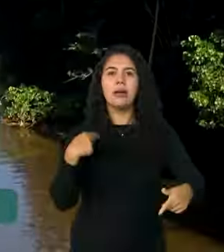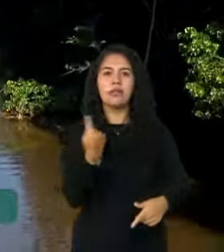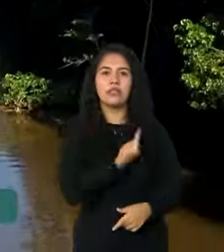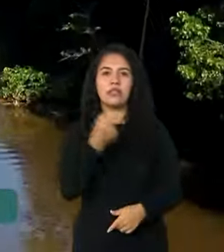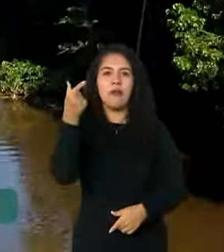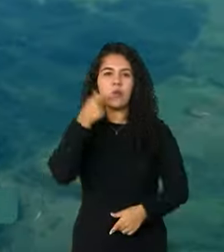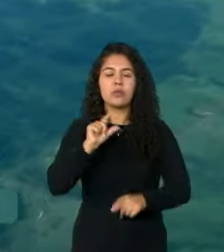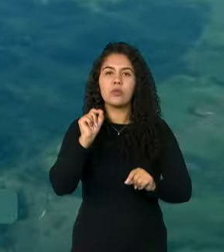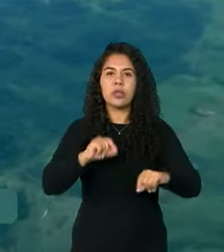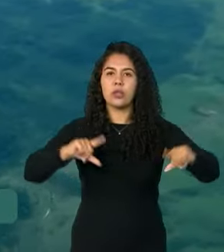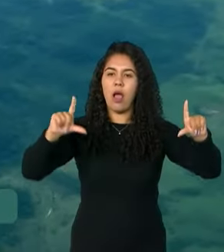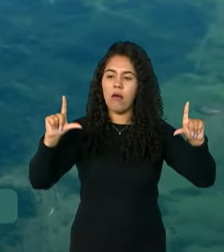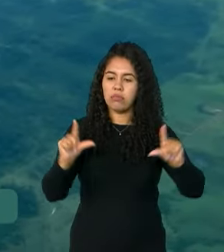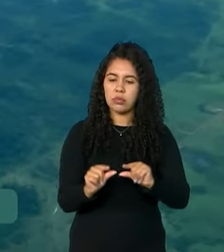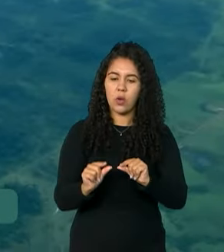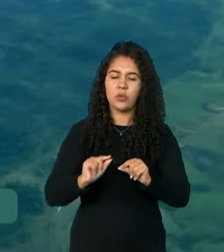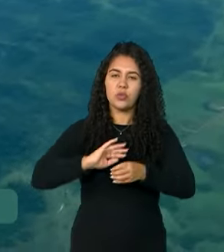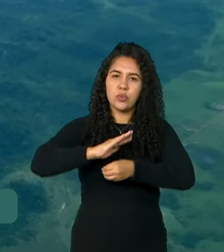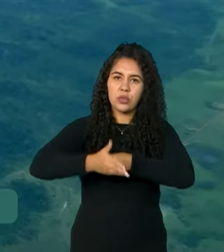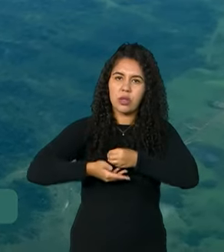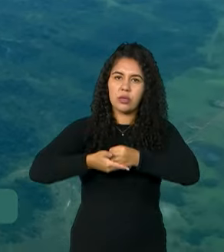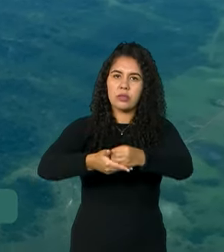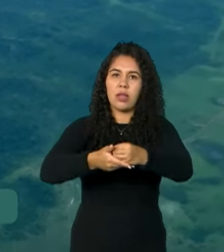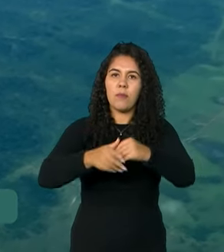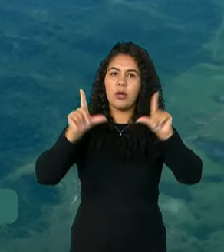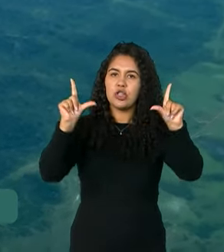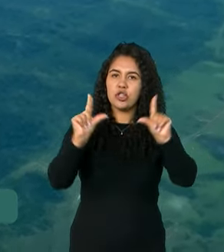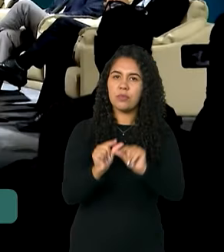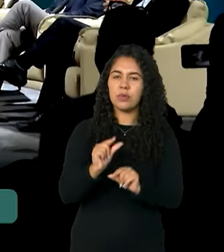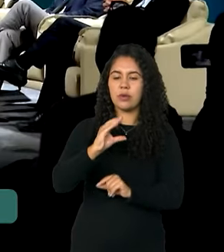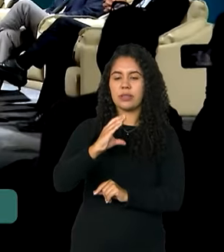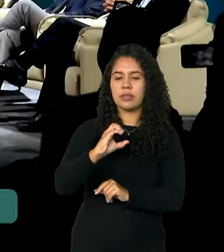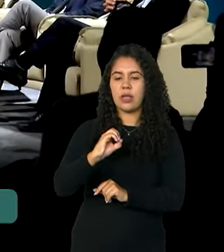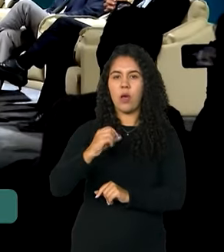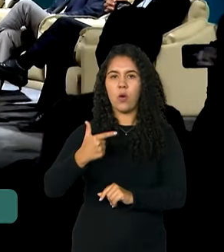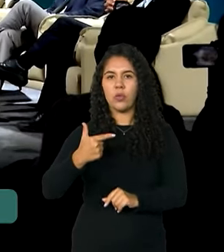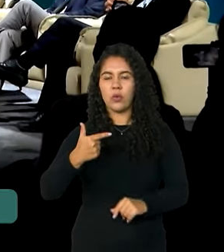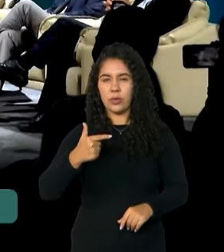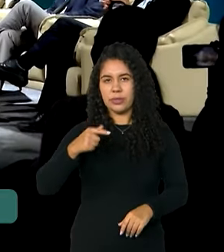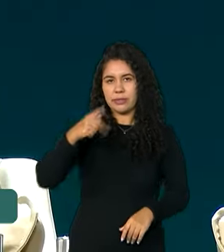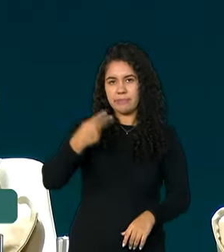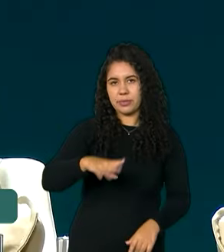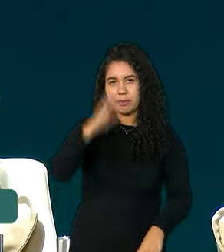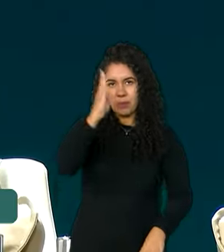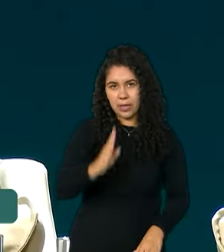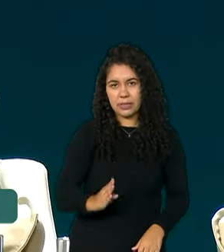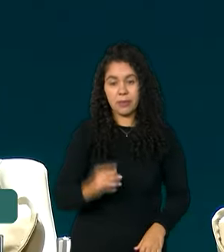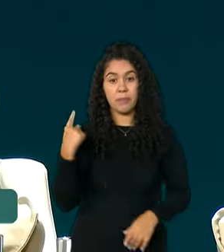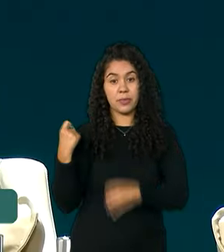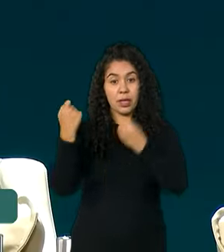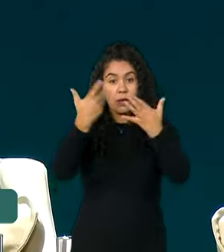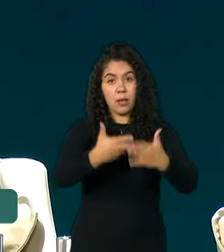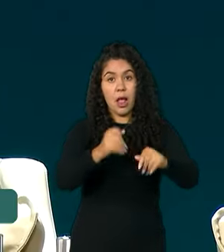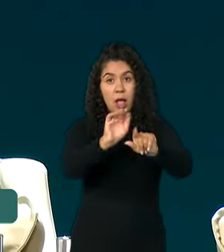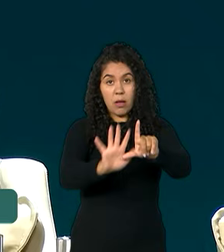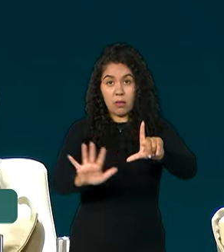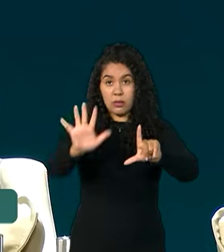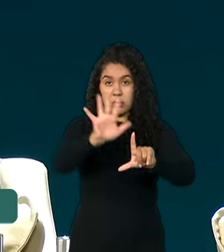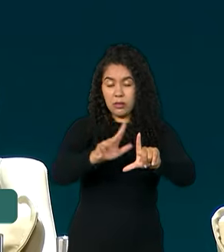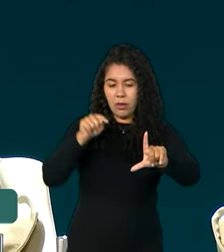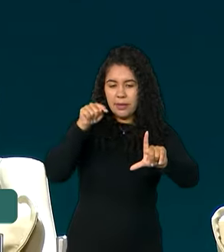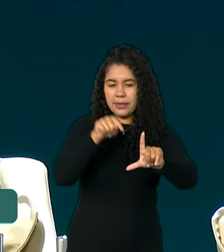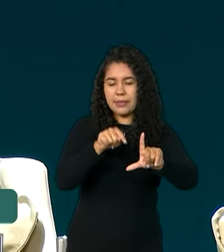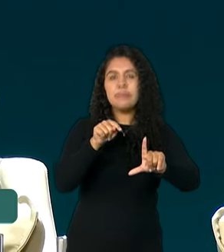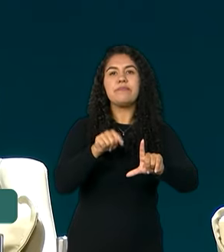sustentável das emissões de CO2 do Brasil. A plataforma Brasil de investimentos climáticos